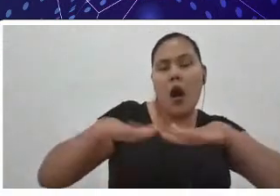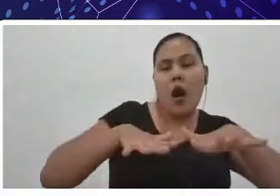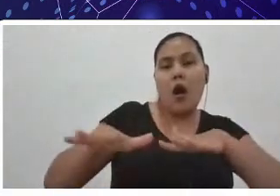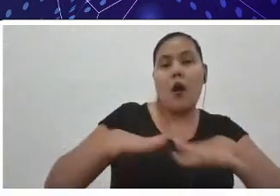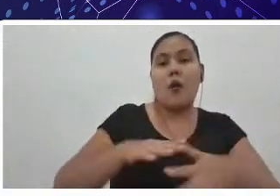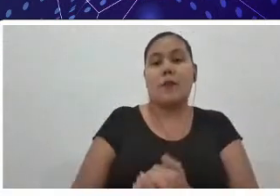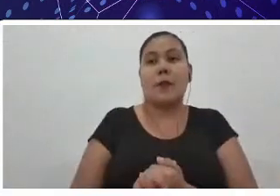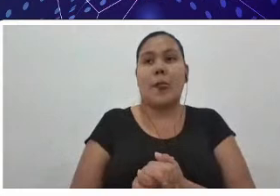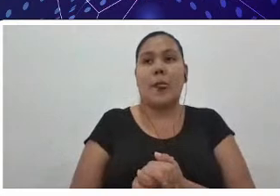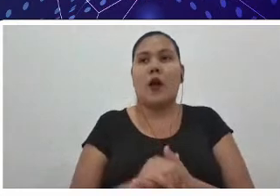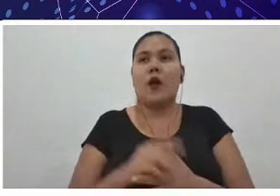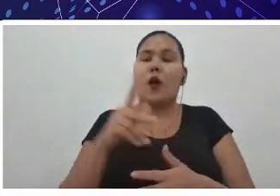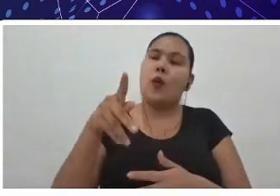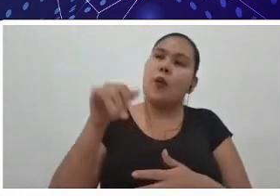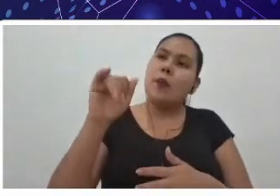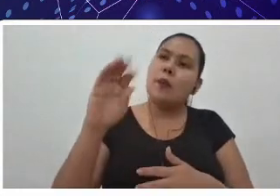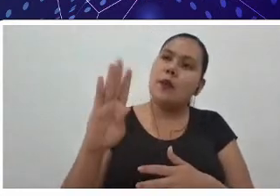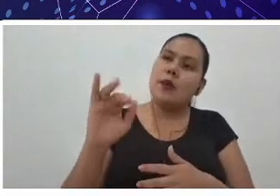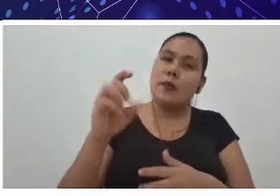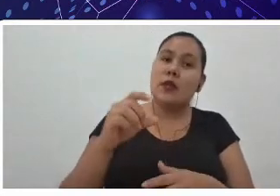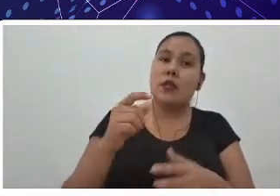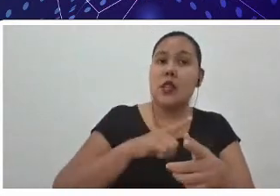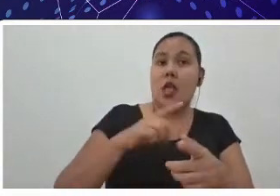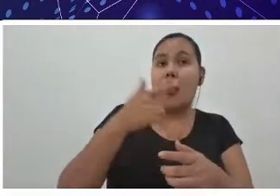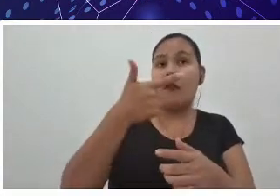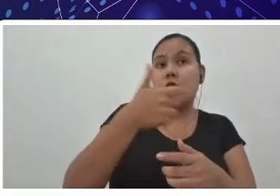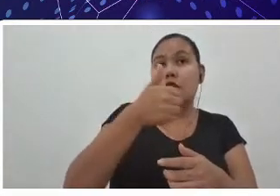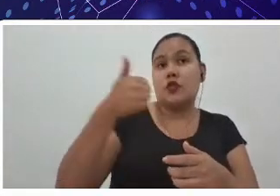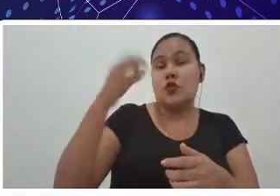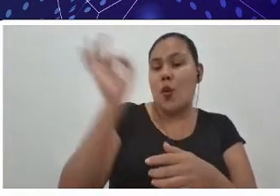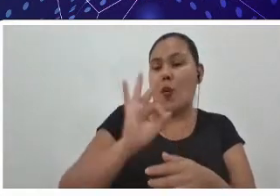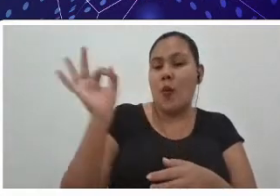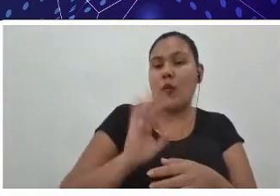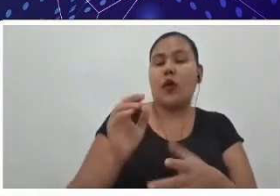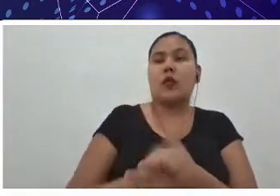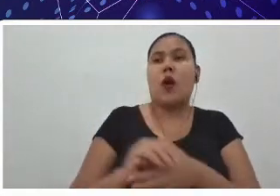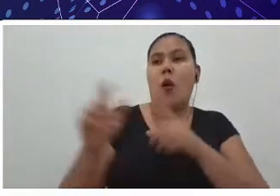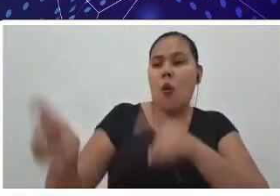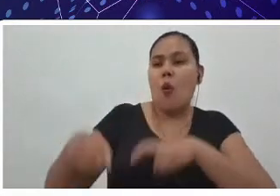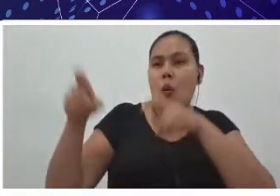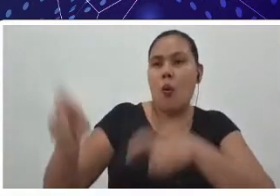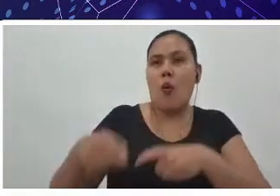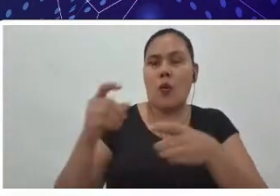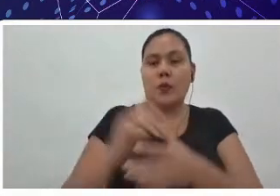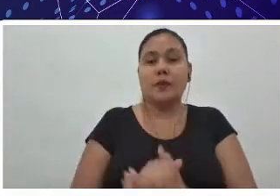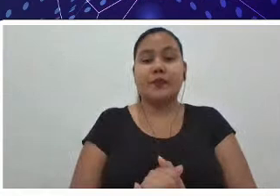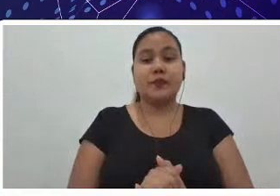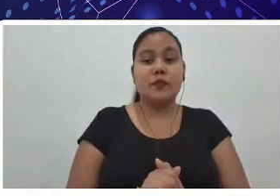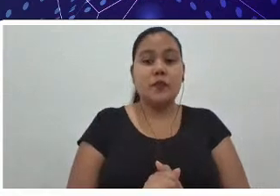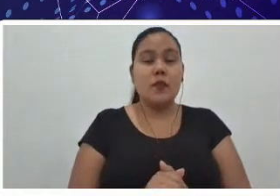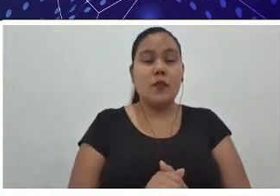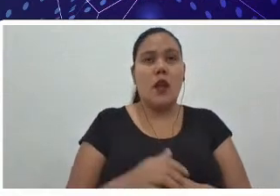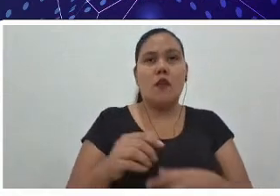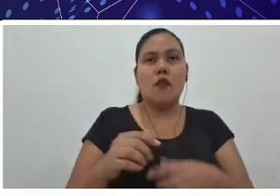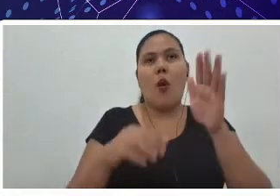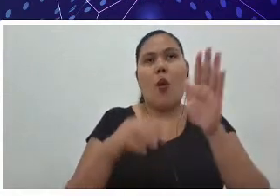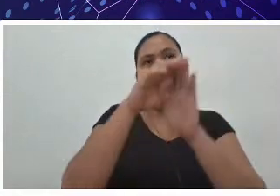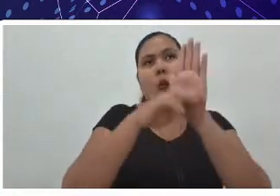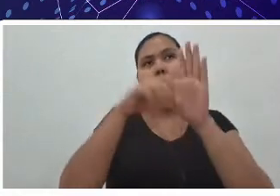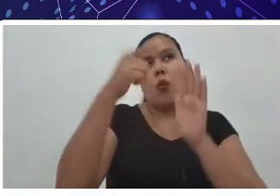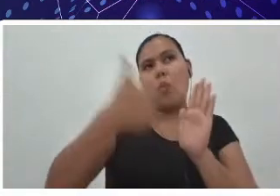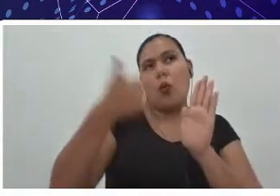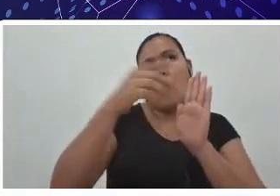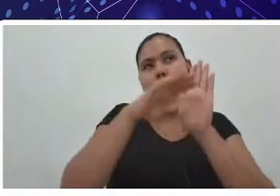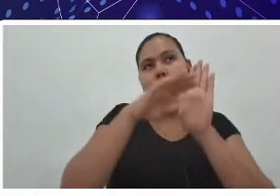tem 21% correspondente ao agronegócio, então ele fica somente em segundo lugar comparado, né, com as outras